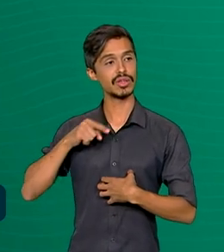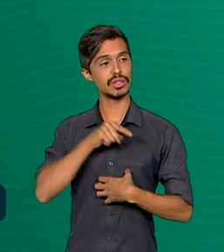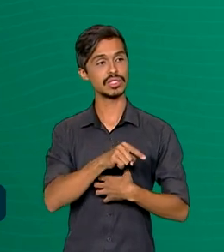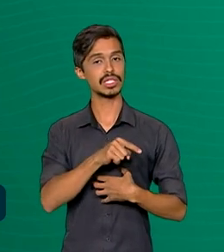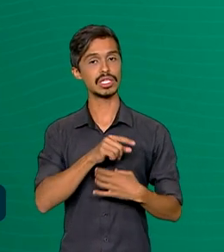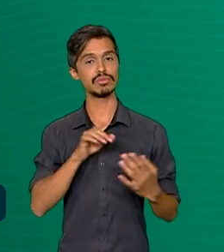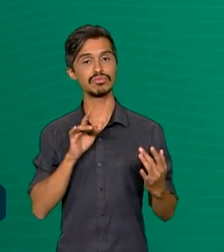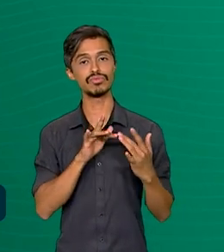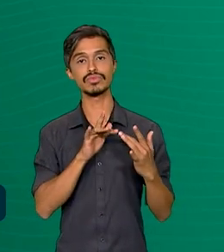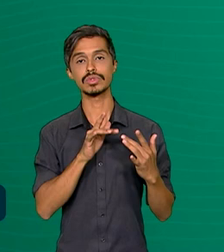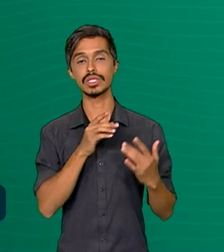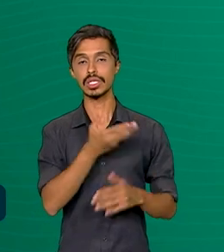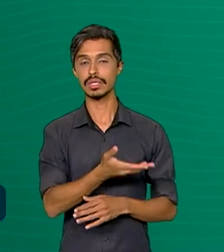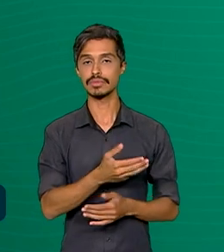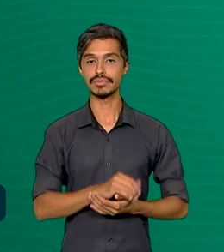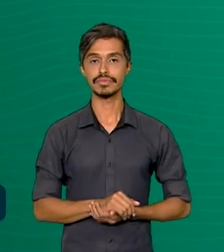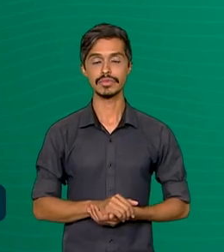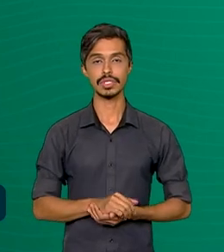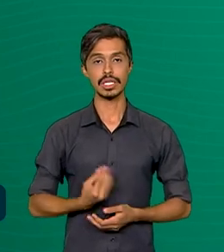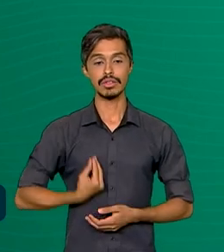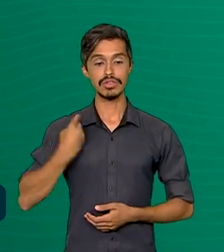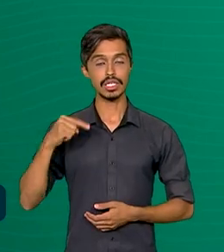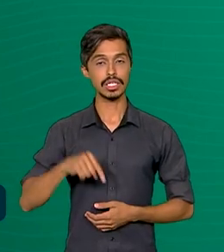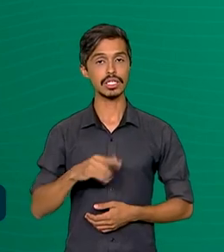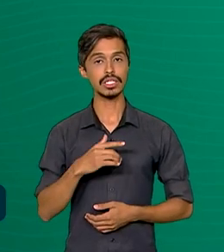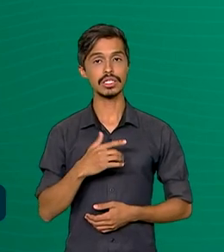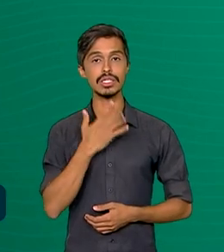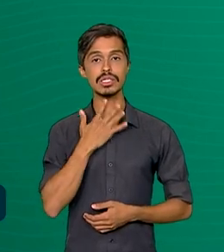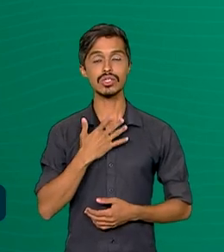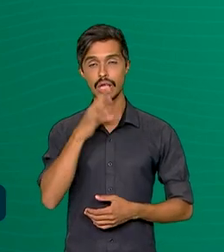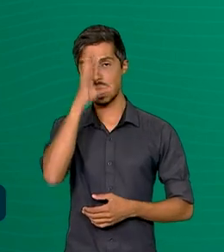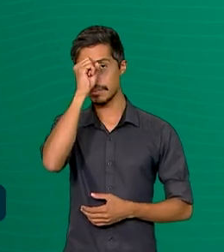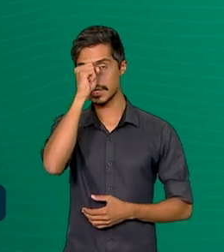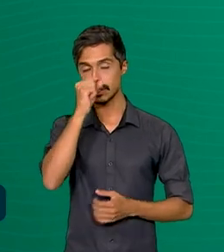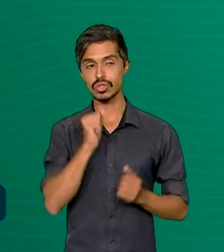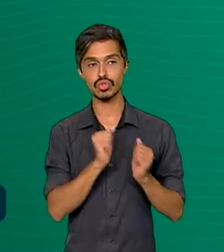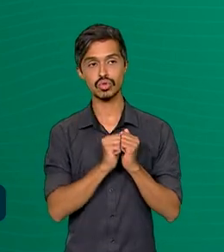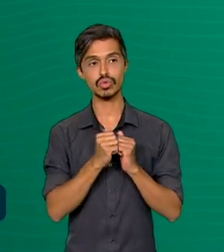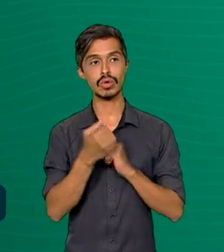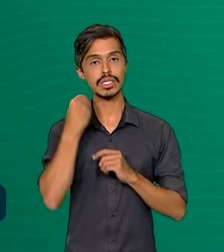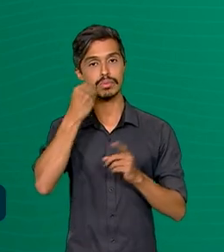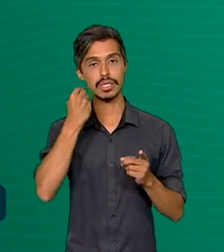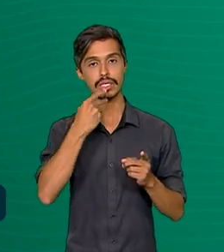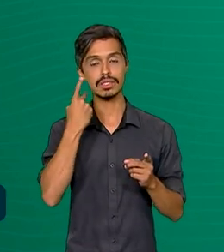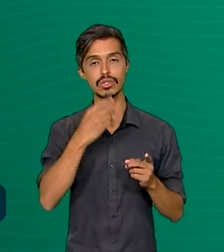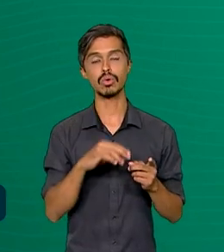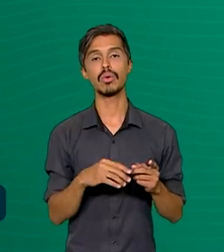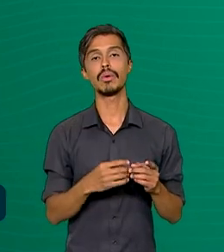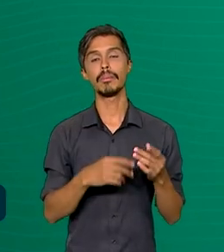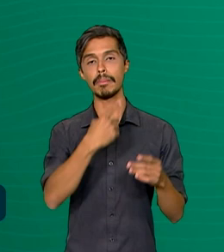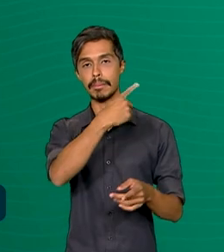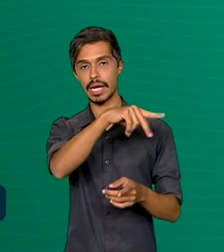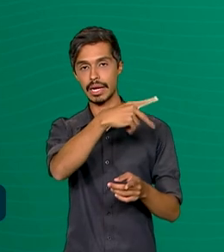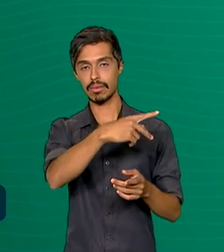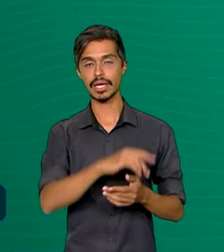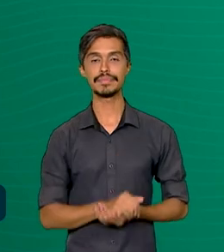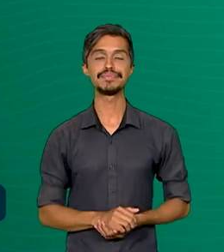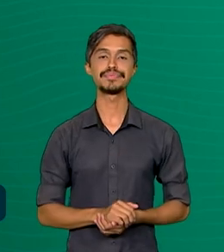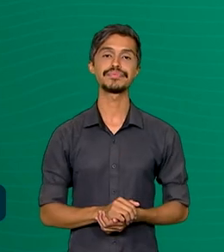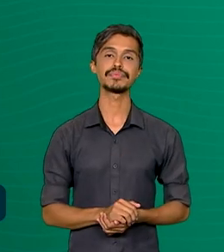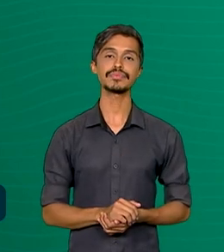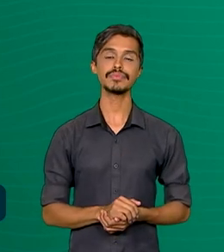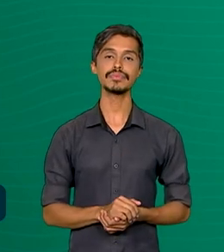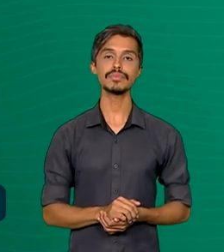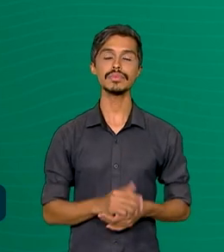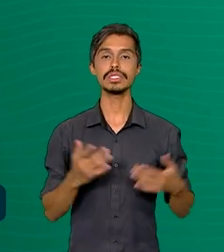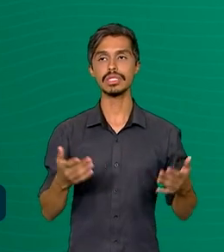e estamos aqui para aprender com as experiências do Paraguai e, no